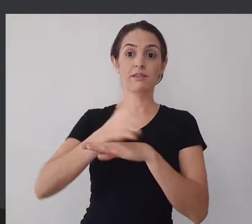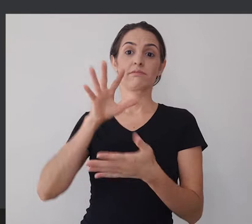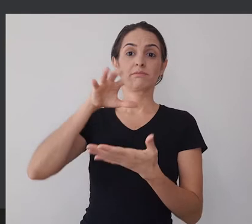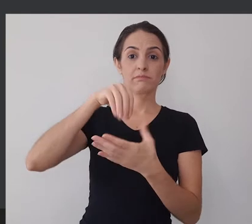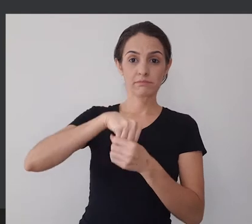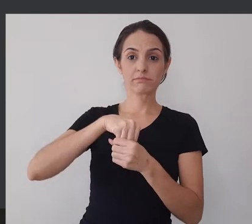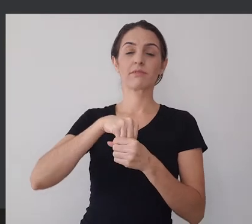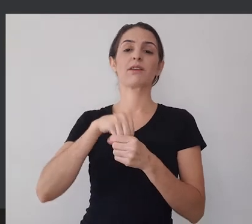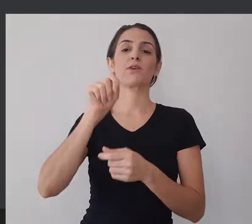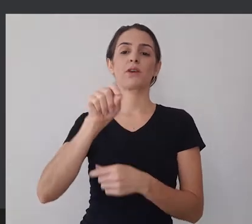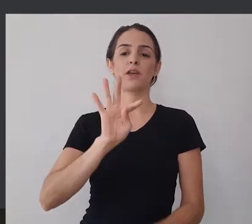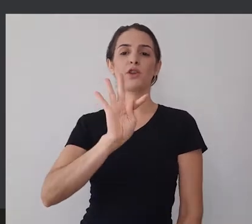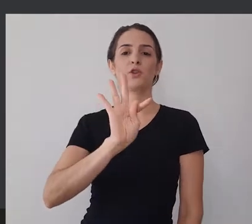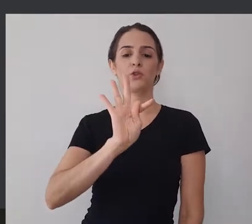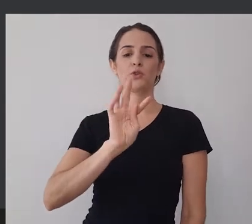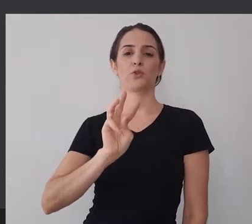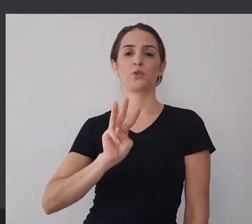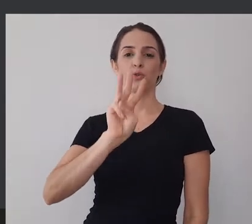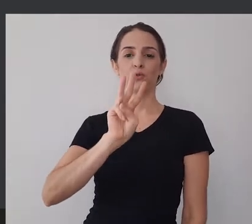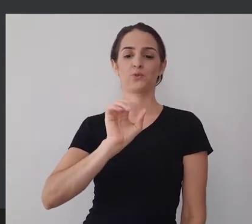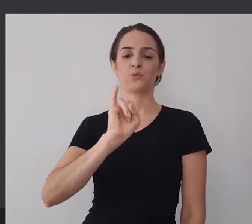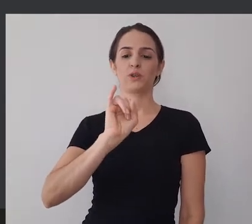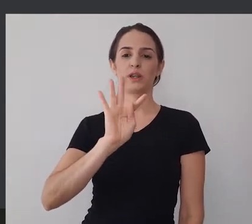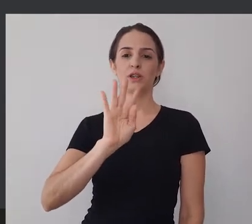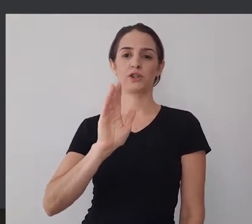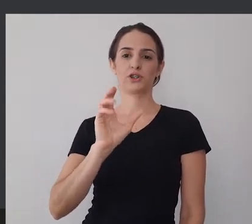certo? Que está em twitch.tv.